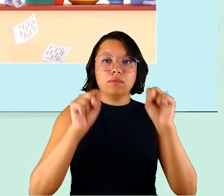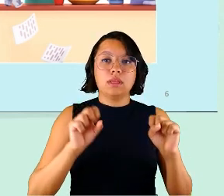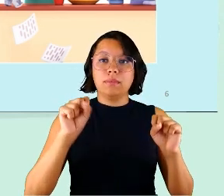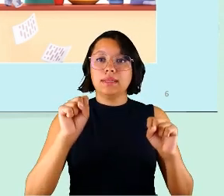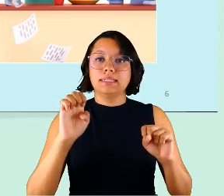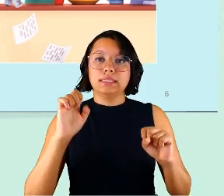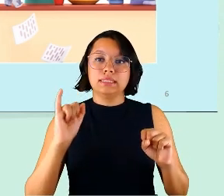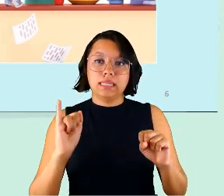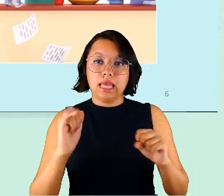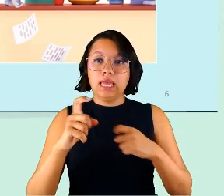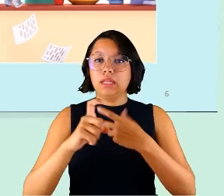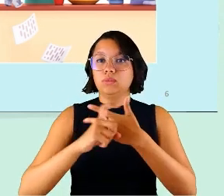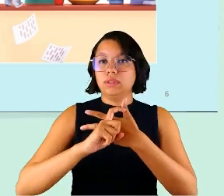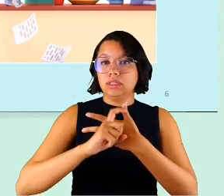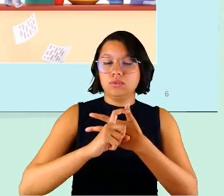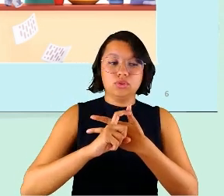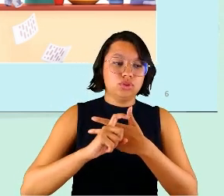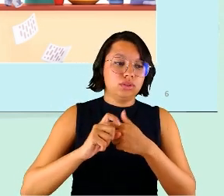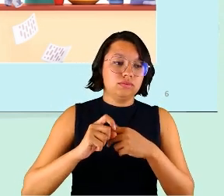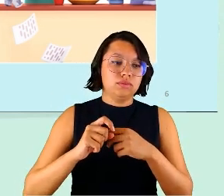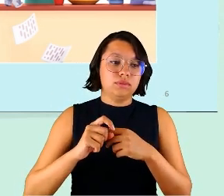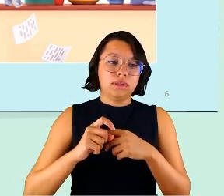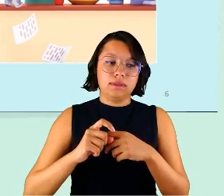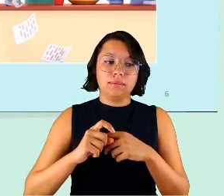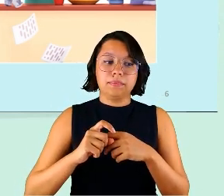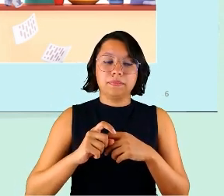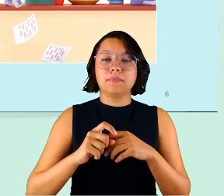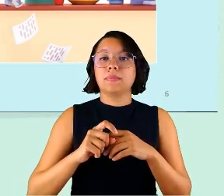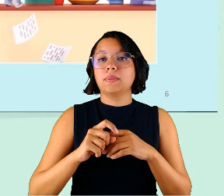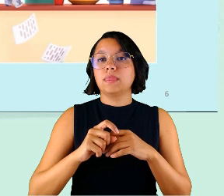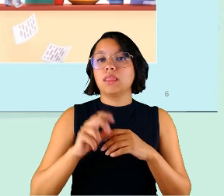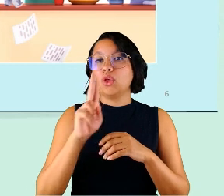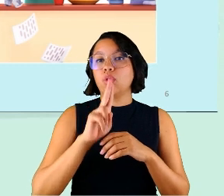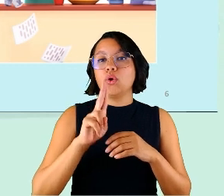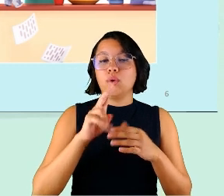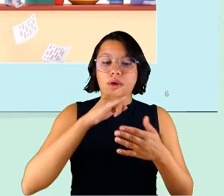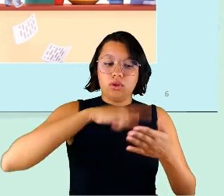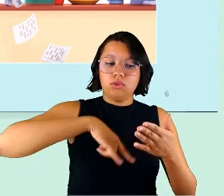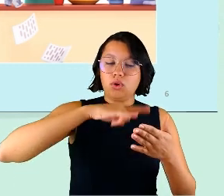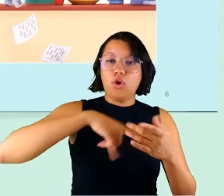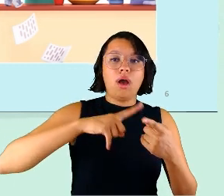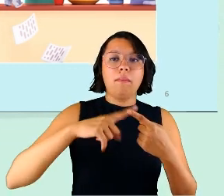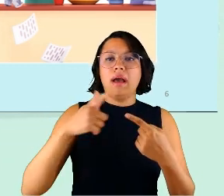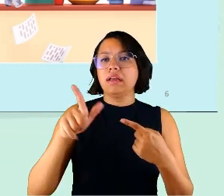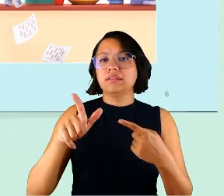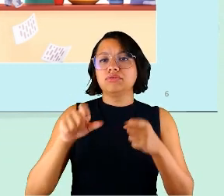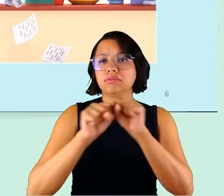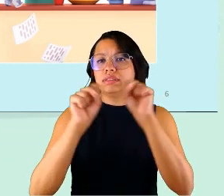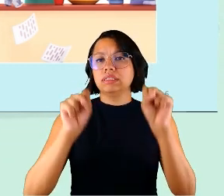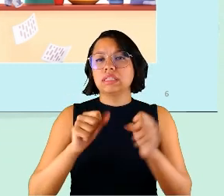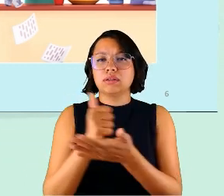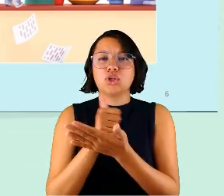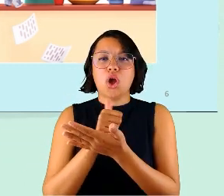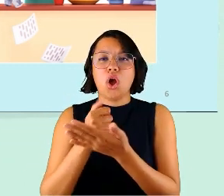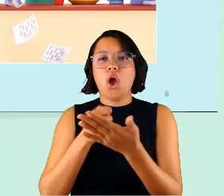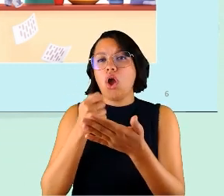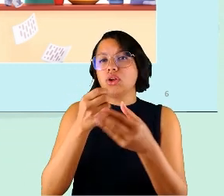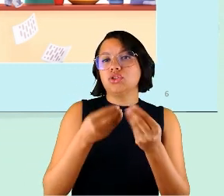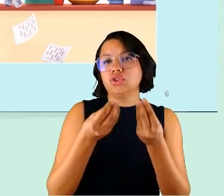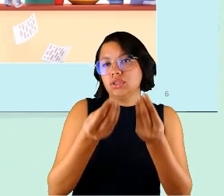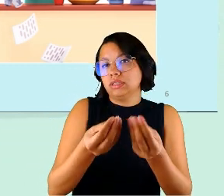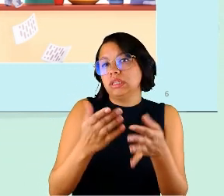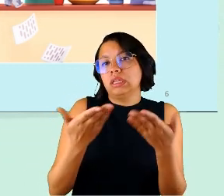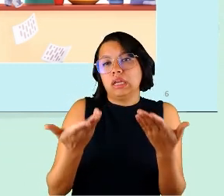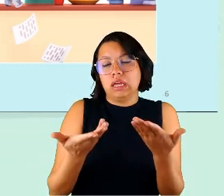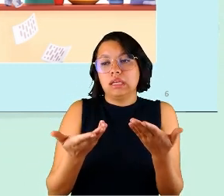SEI, né, no executivo, que servia para tramitação de documentos, mas não havia nenhum sistema de controle de entregas,